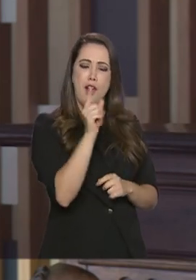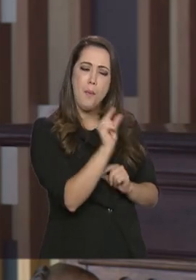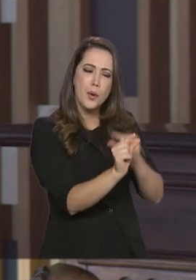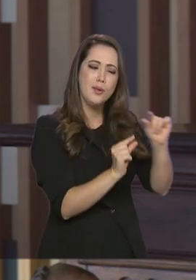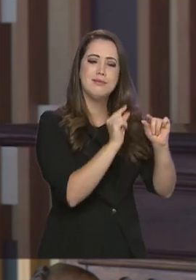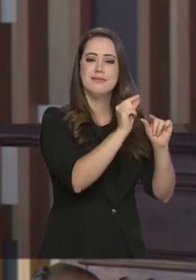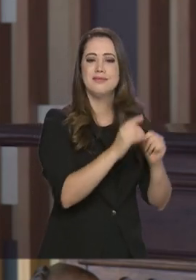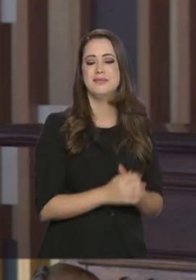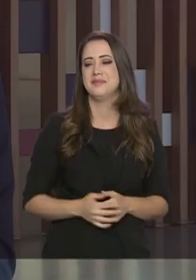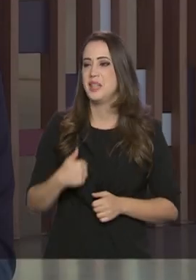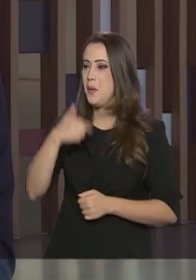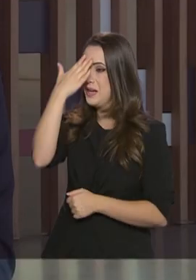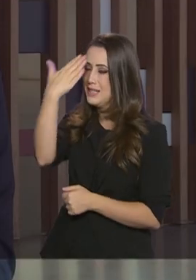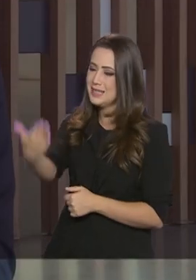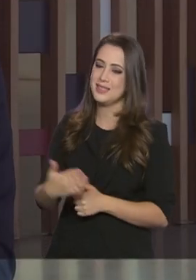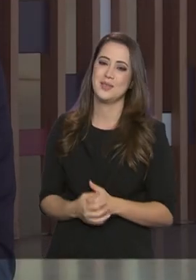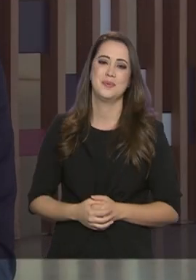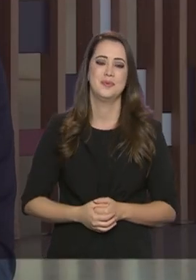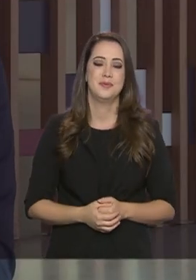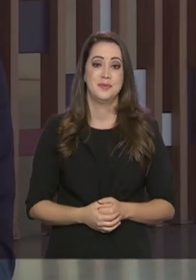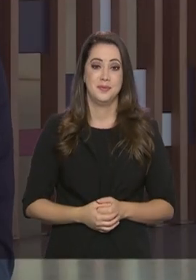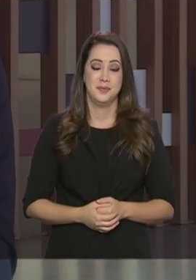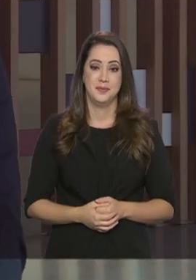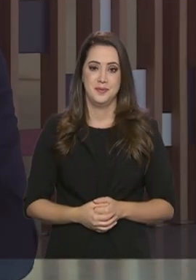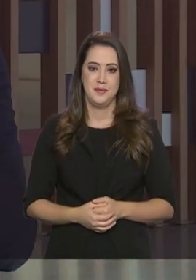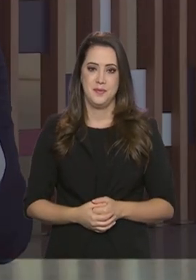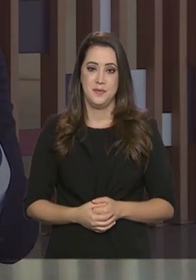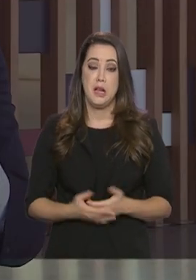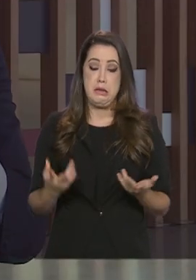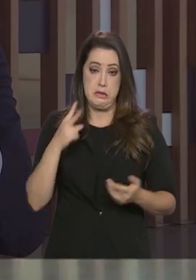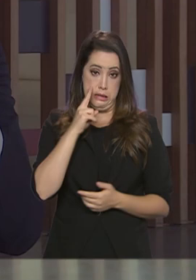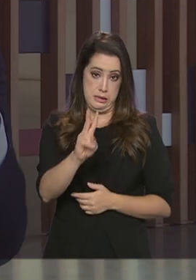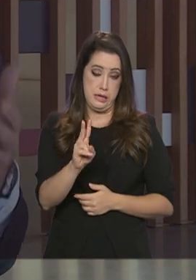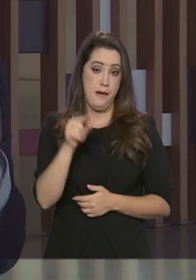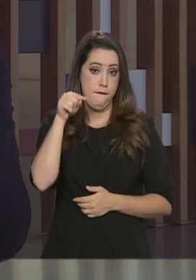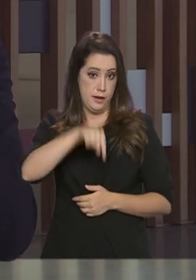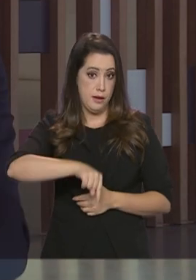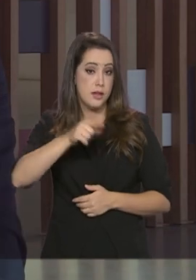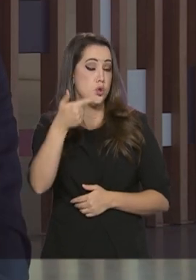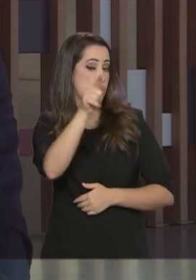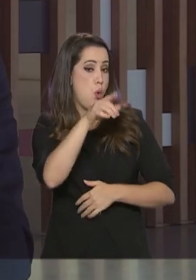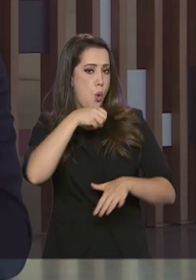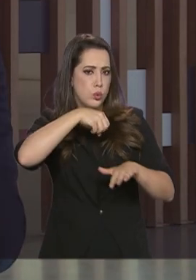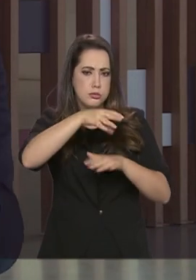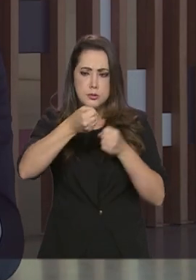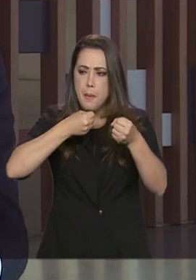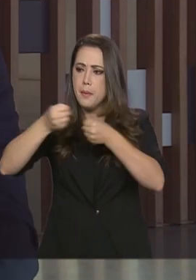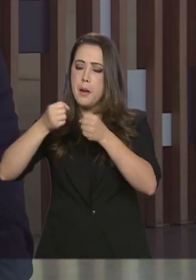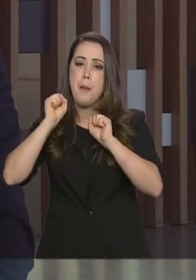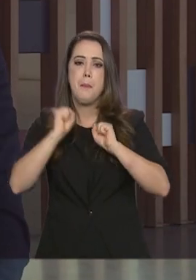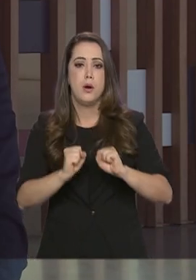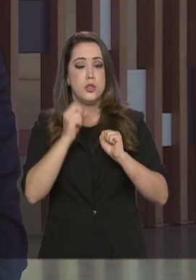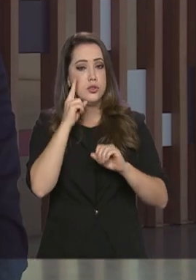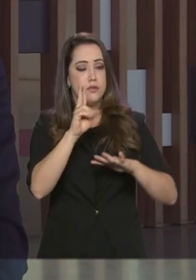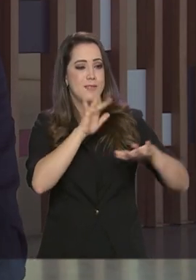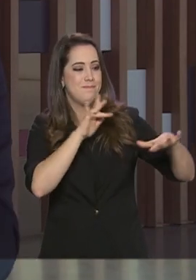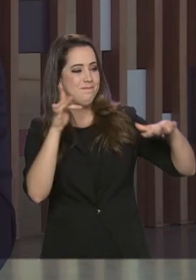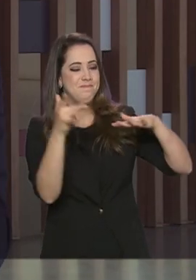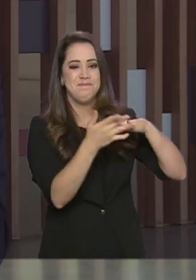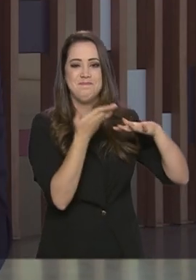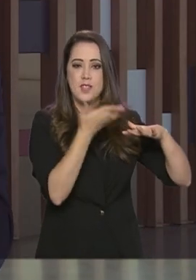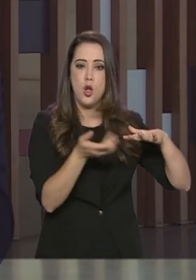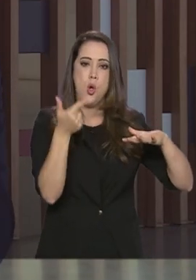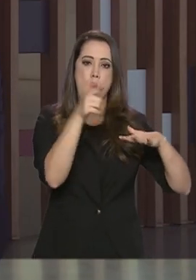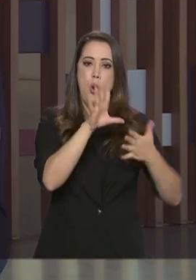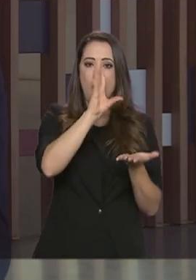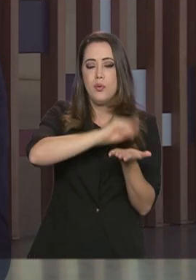que a está fazendo. Muito obrigado, ministro. Eu que agradeço. Quem quiser acompanhar esta e outras entrevistas, pode acompanhar por nossas redes sociais